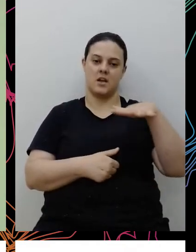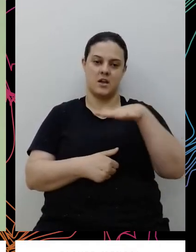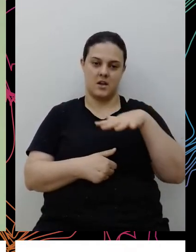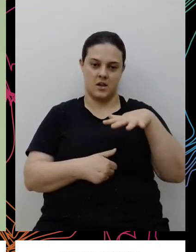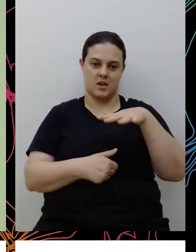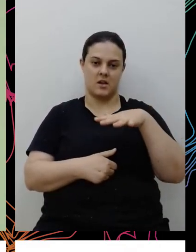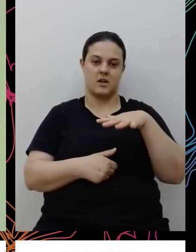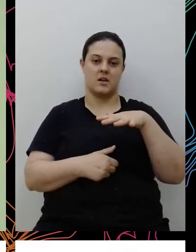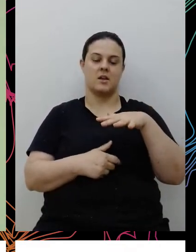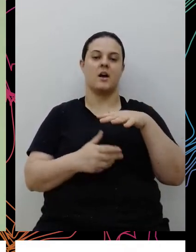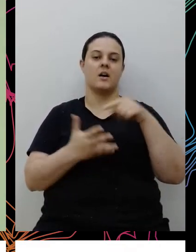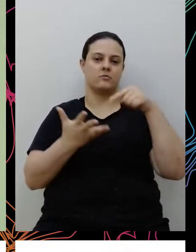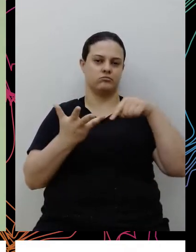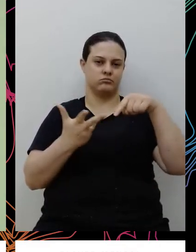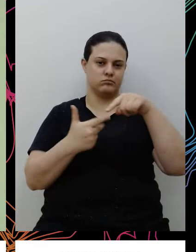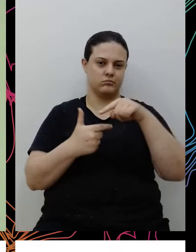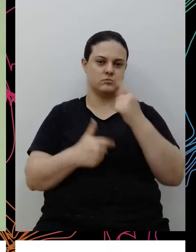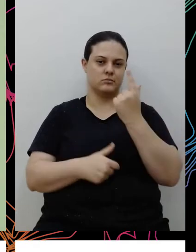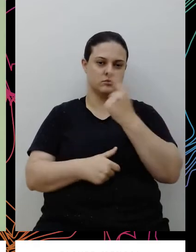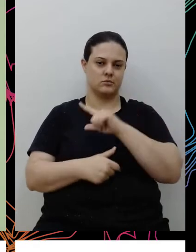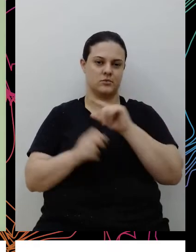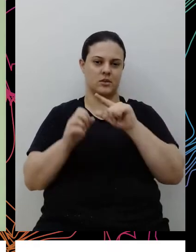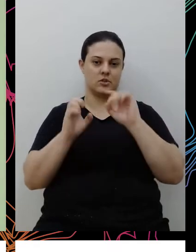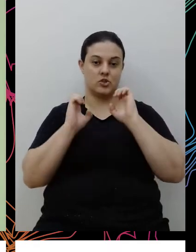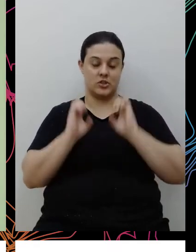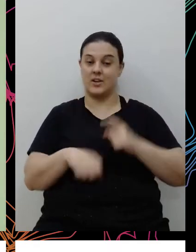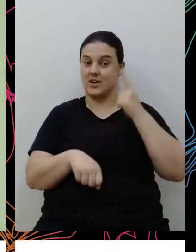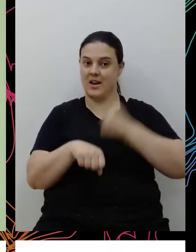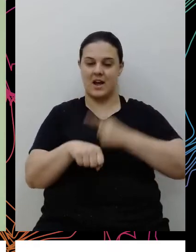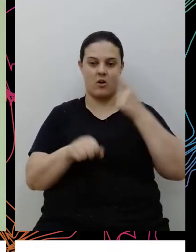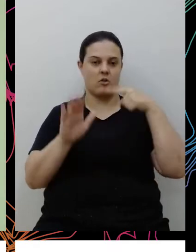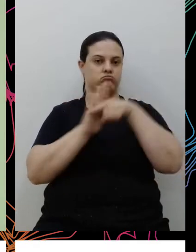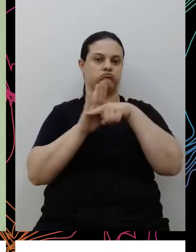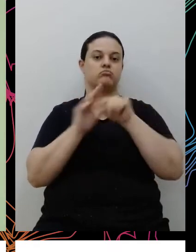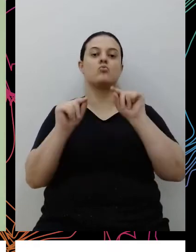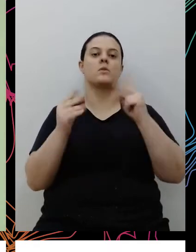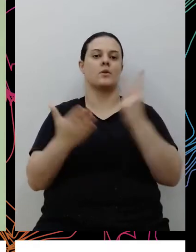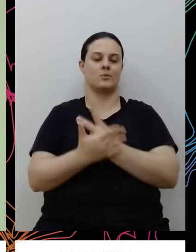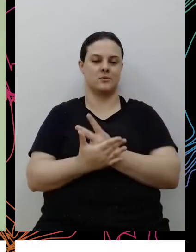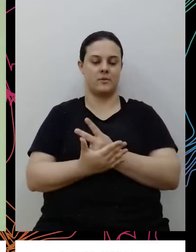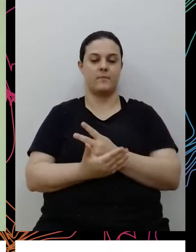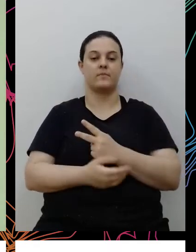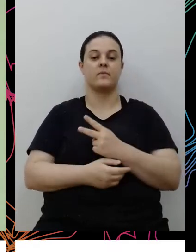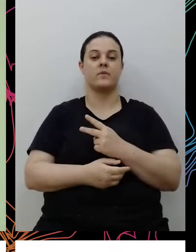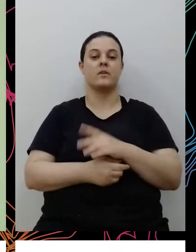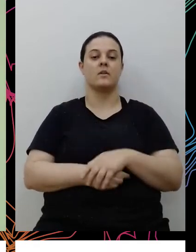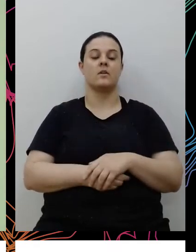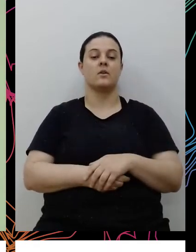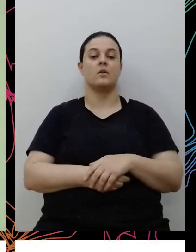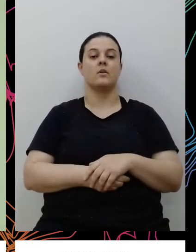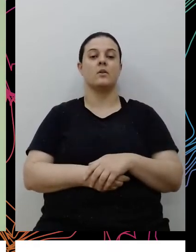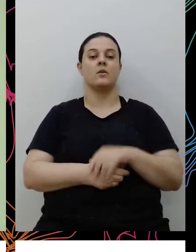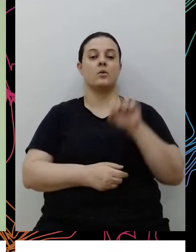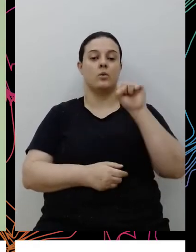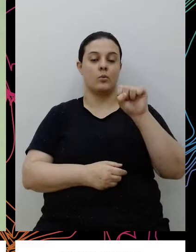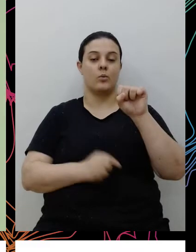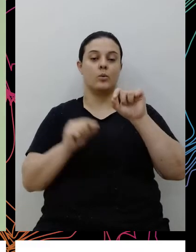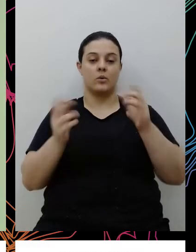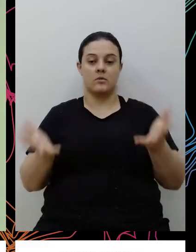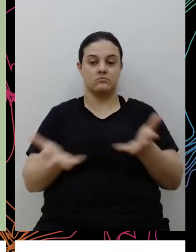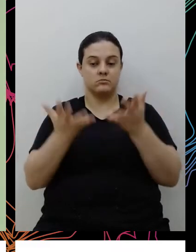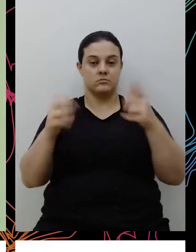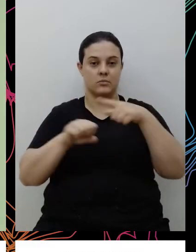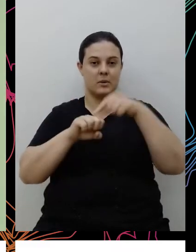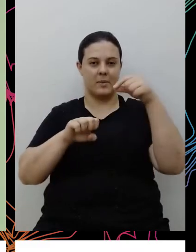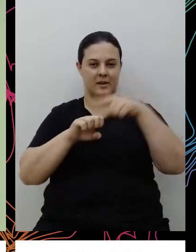de compliance e ética para apurar imediatamente o que está acontecendo, e o último que é o estímulo ao empreendedorismo de pessoas negras,